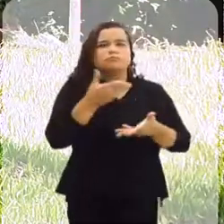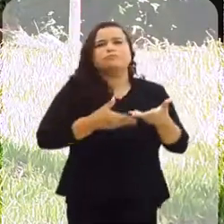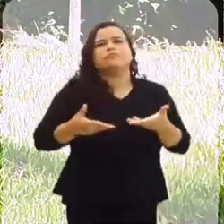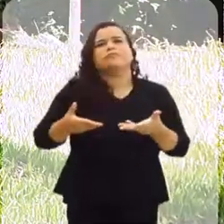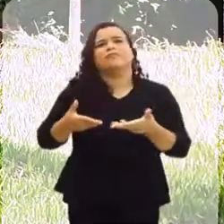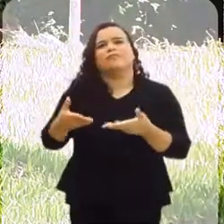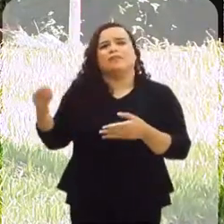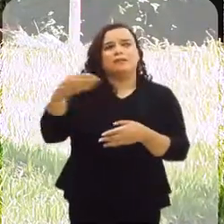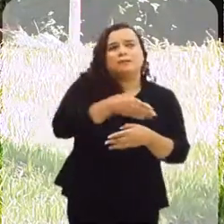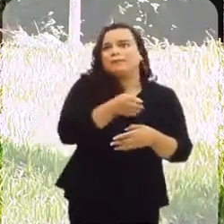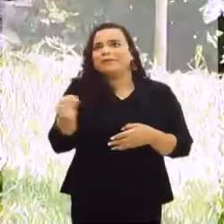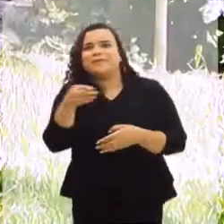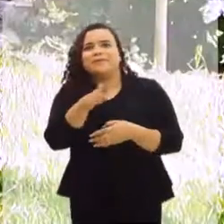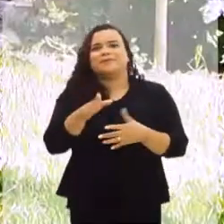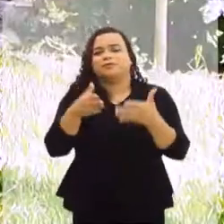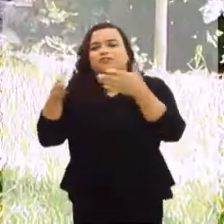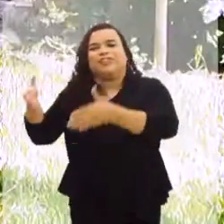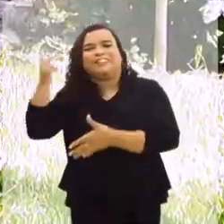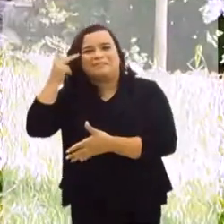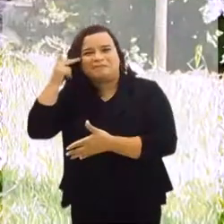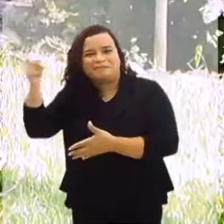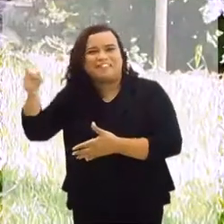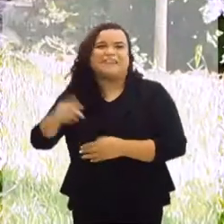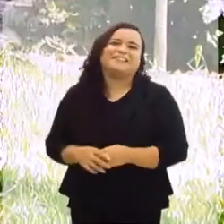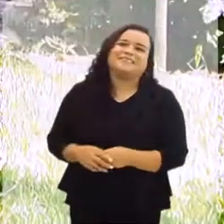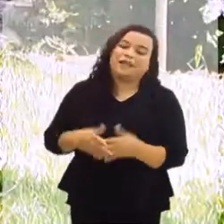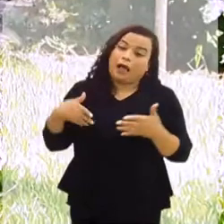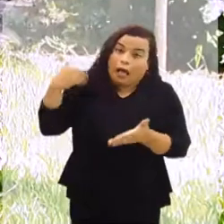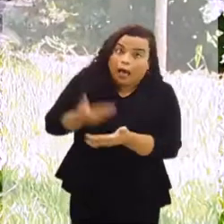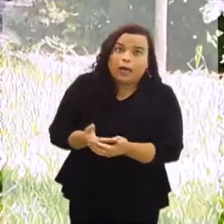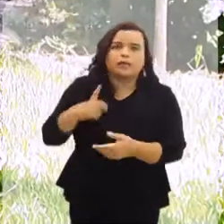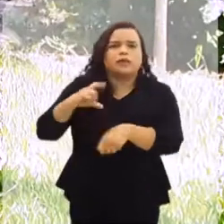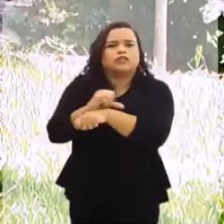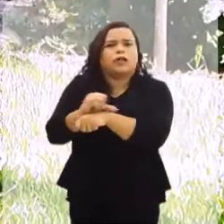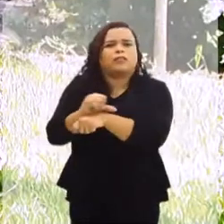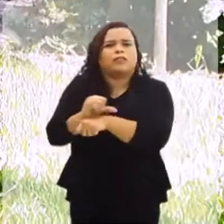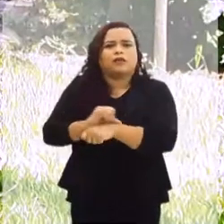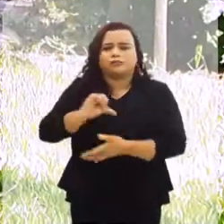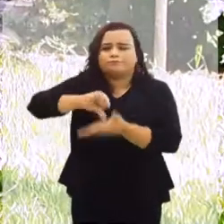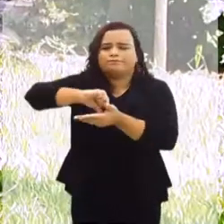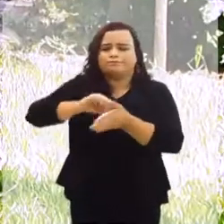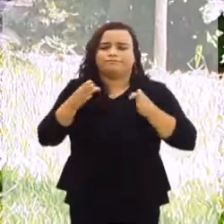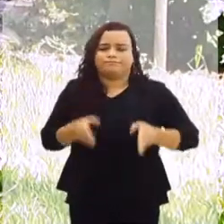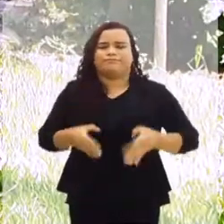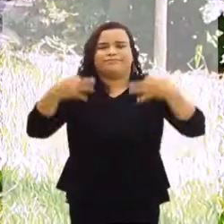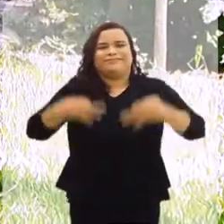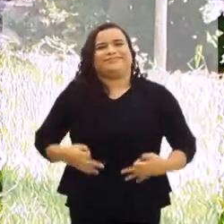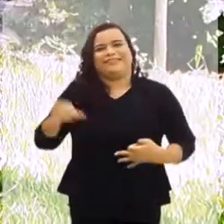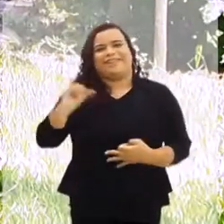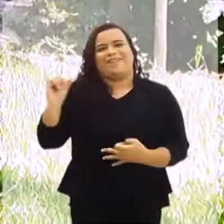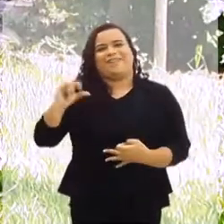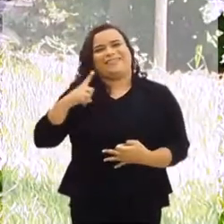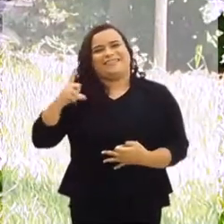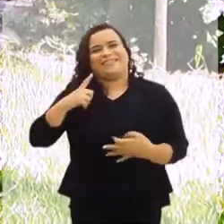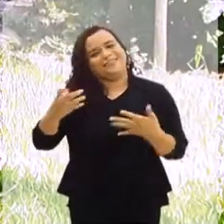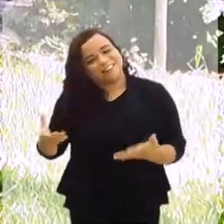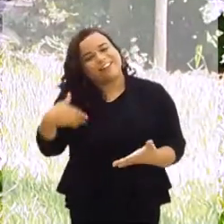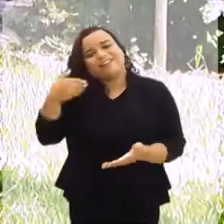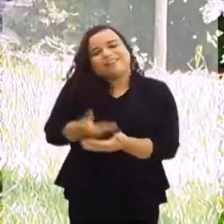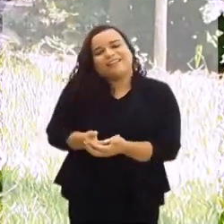passagem para São Paulo. Itaguaí tem até hoje um posicionamento estratégico muito interessante. Então,